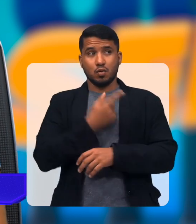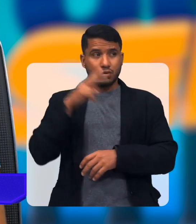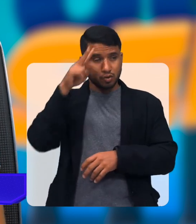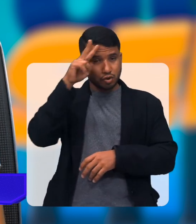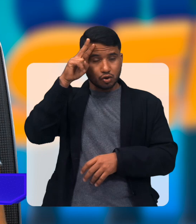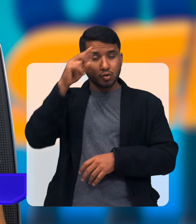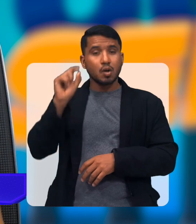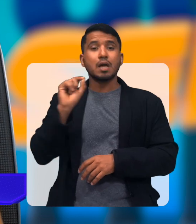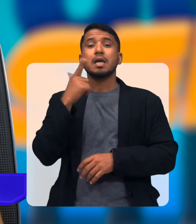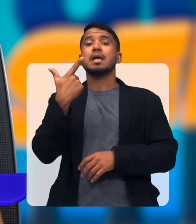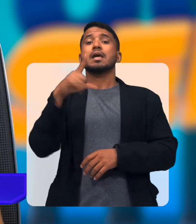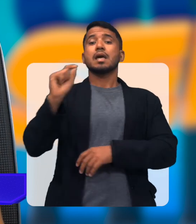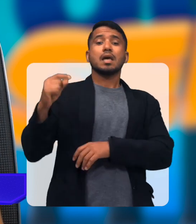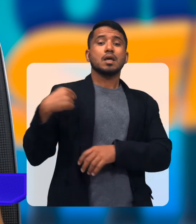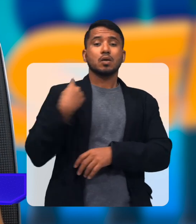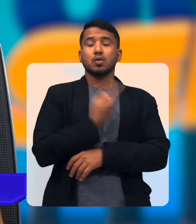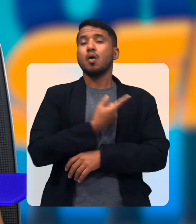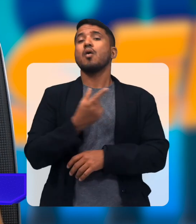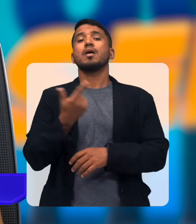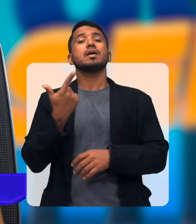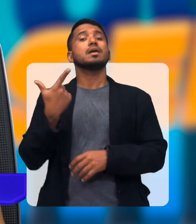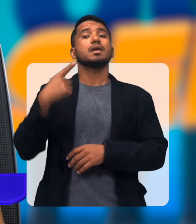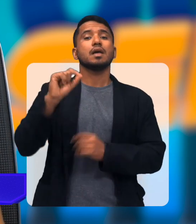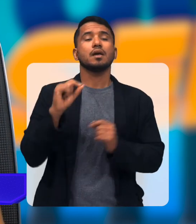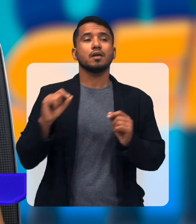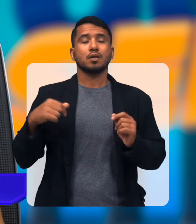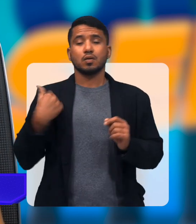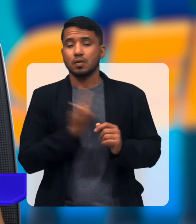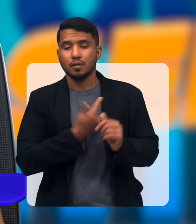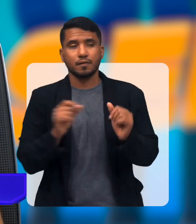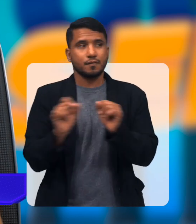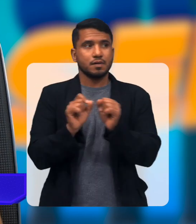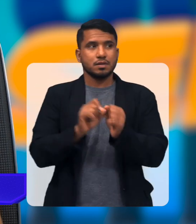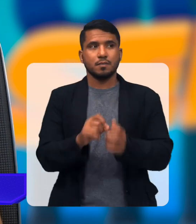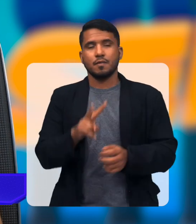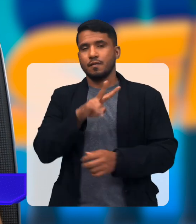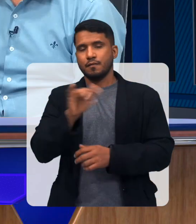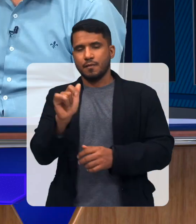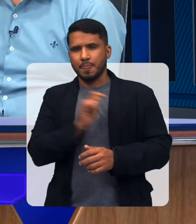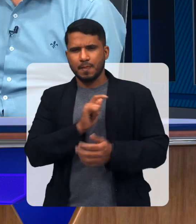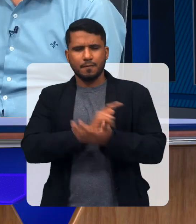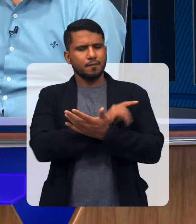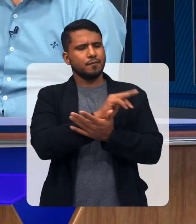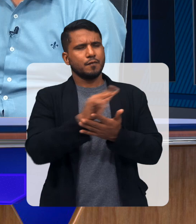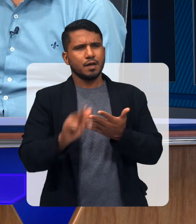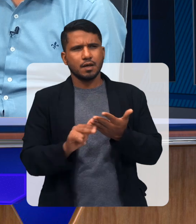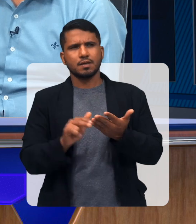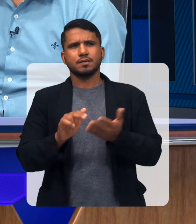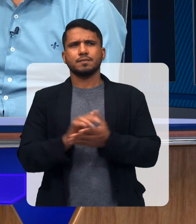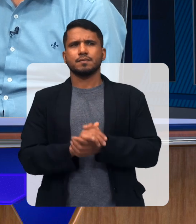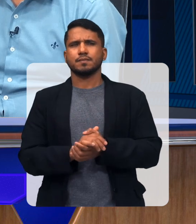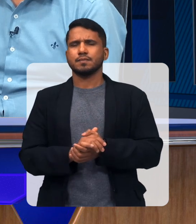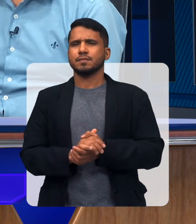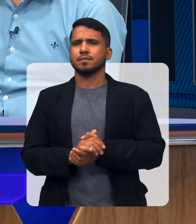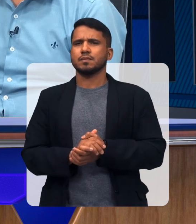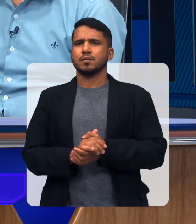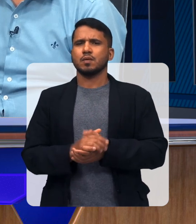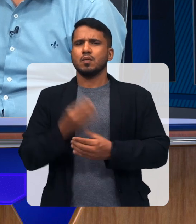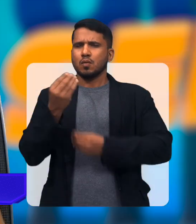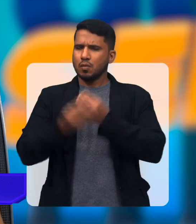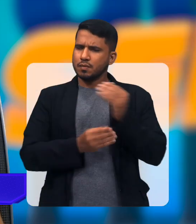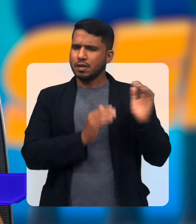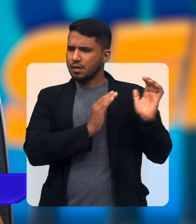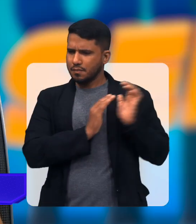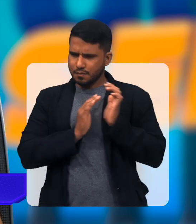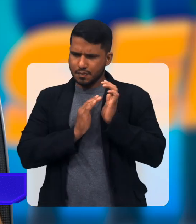ano é nossa história Quem somos e o que fazemos, né Então vai ter... Vão